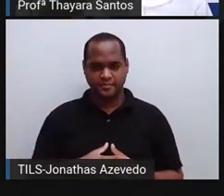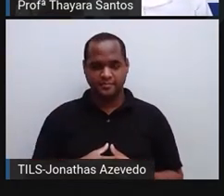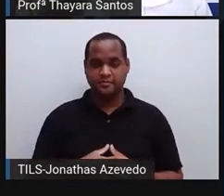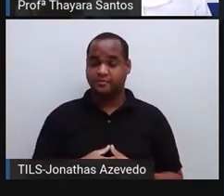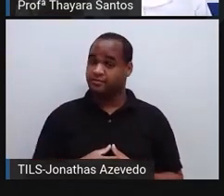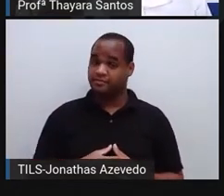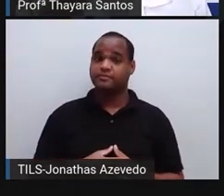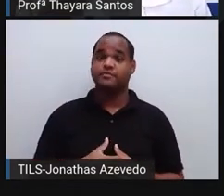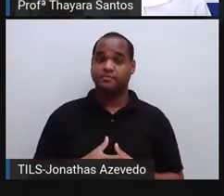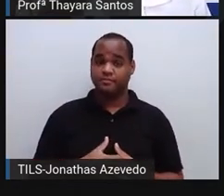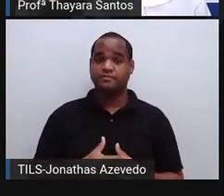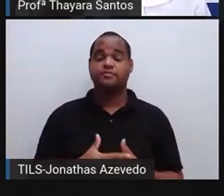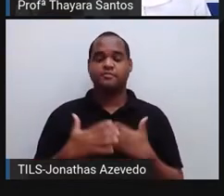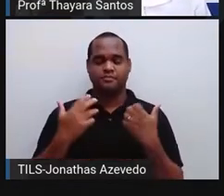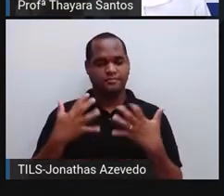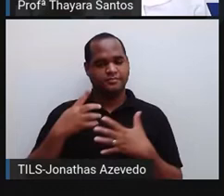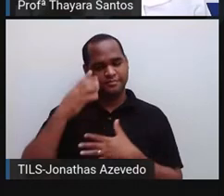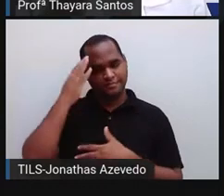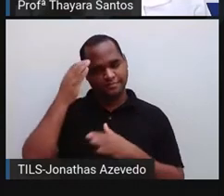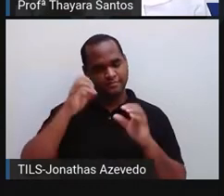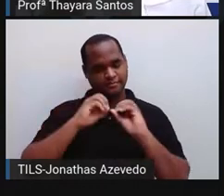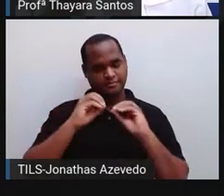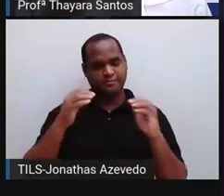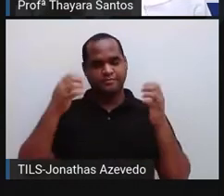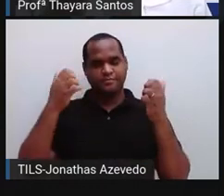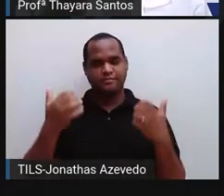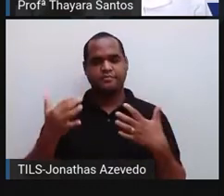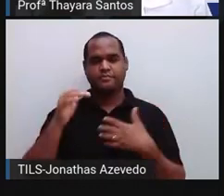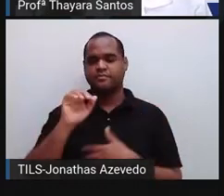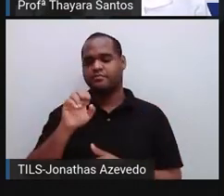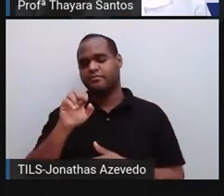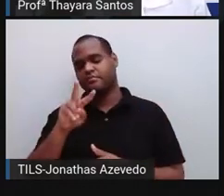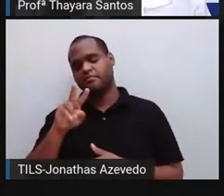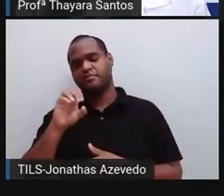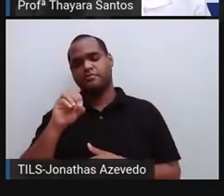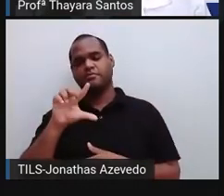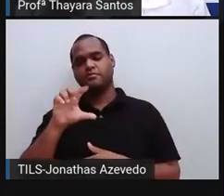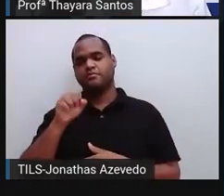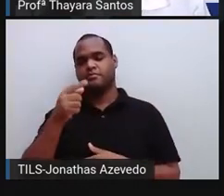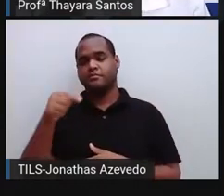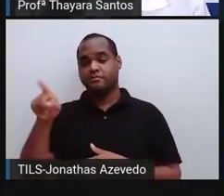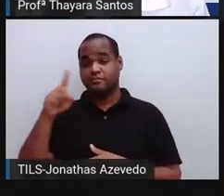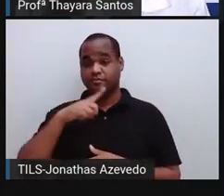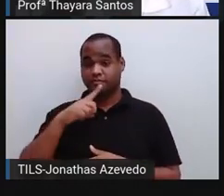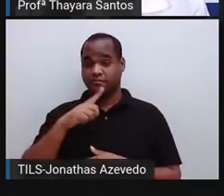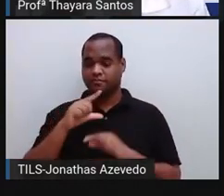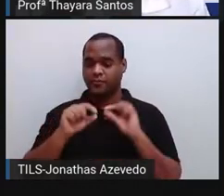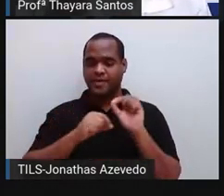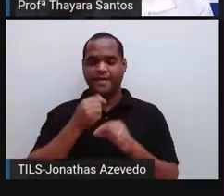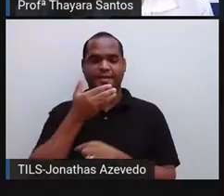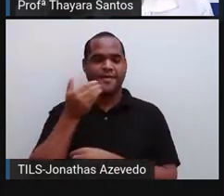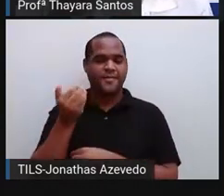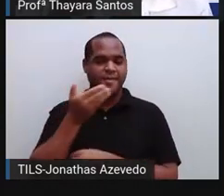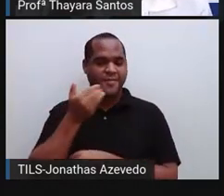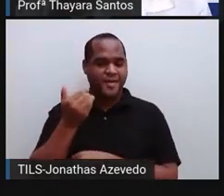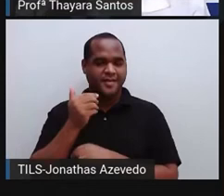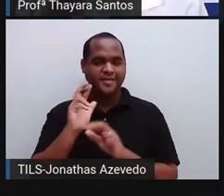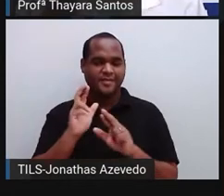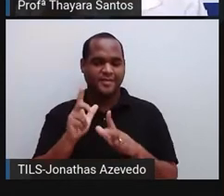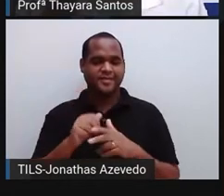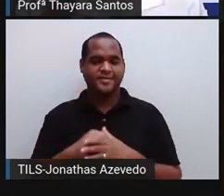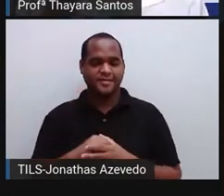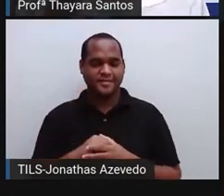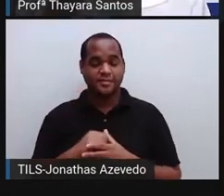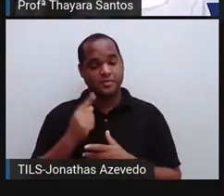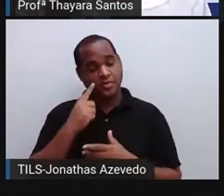Primeiro do que tudo, a gente precisa entender o que é evolução. Muitas vezes a gente diz que evolução é melhoria de alguma coisa, isso porque no